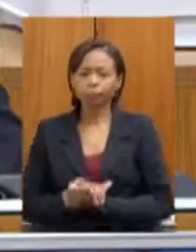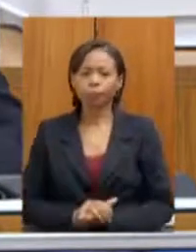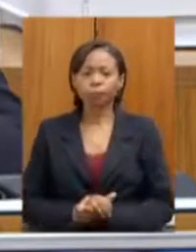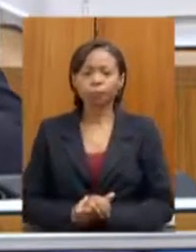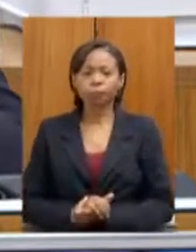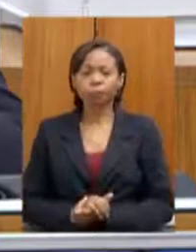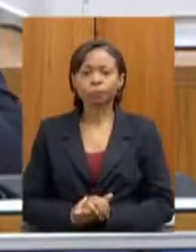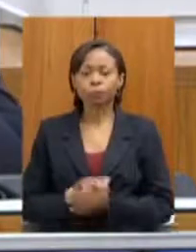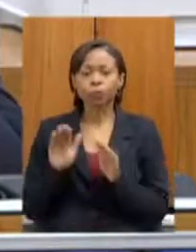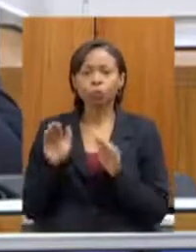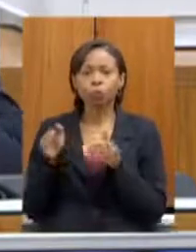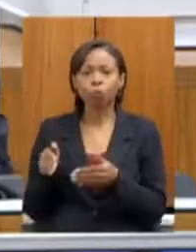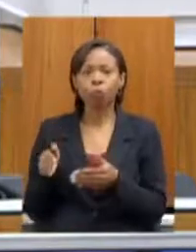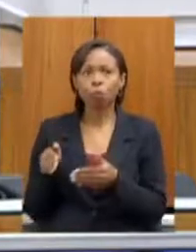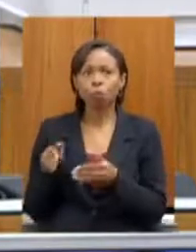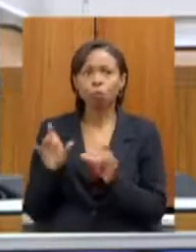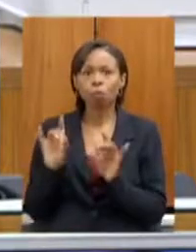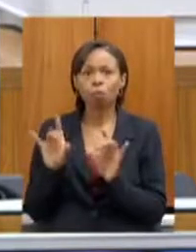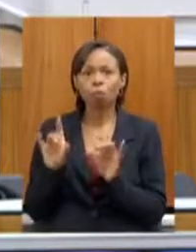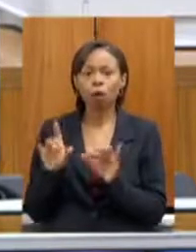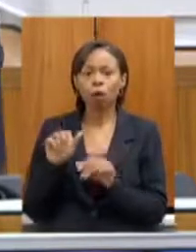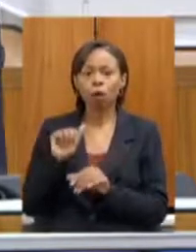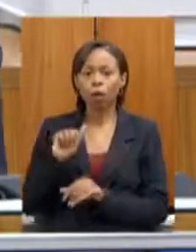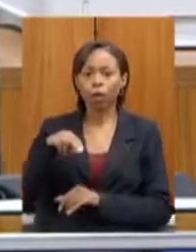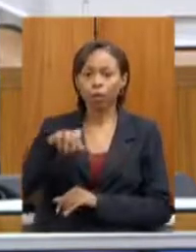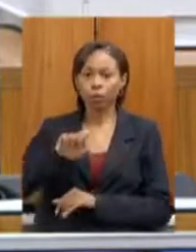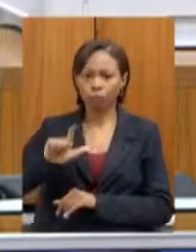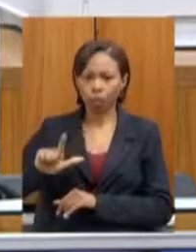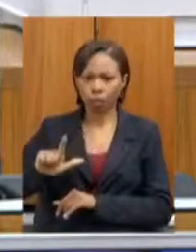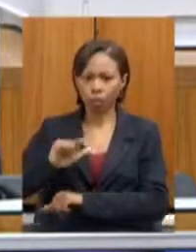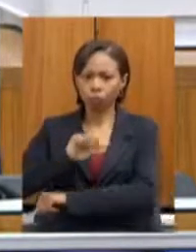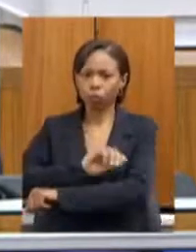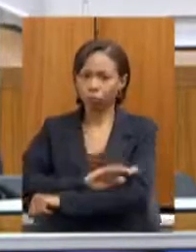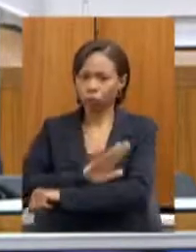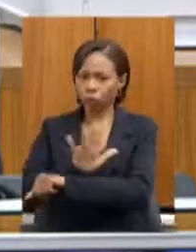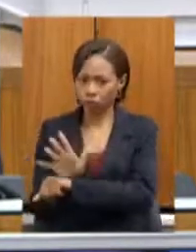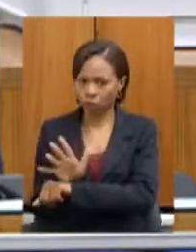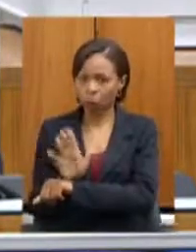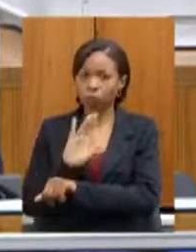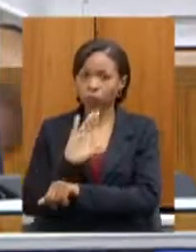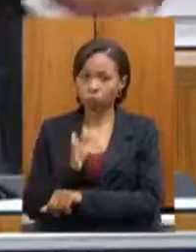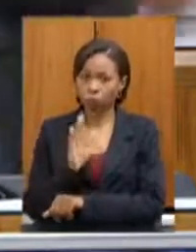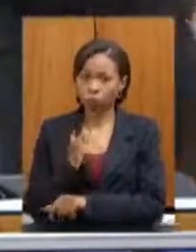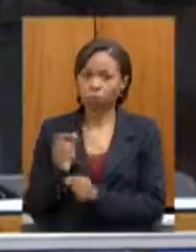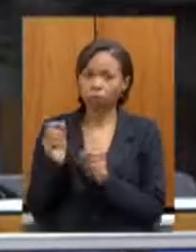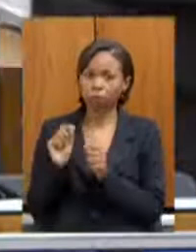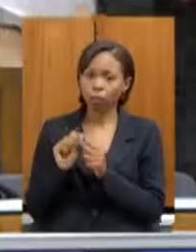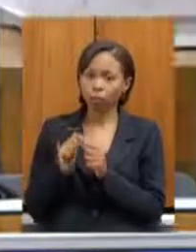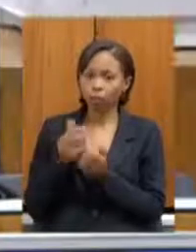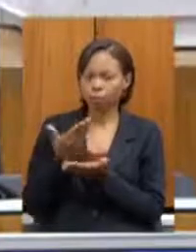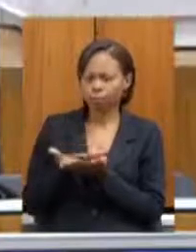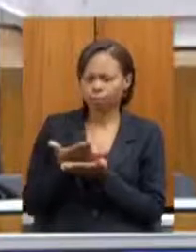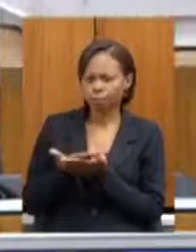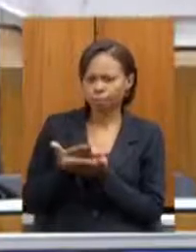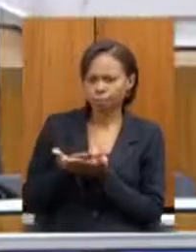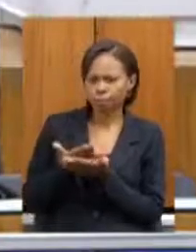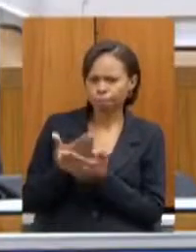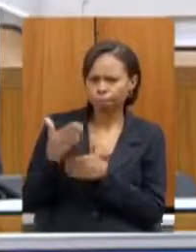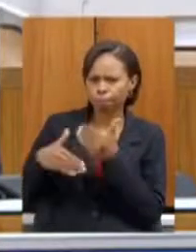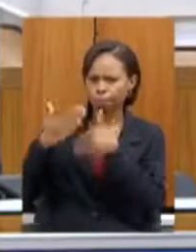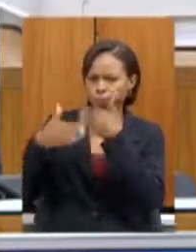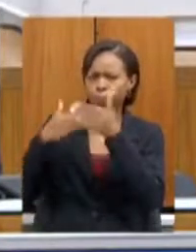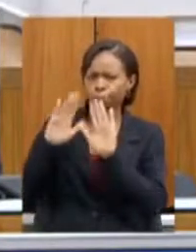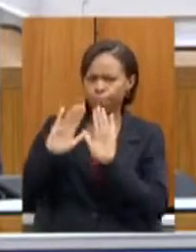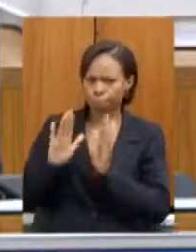especificamente com relação então ao Anel de Montes Claros a gente tem feito já estudos bastante avançados